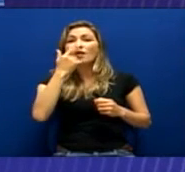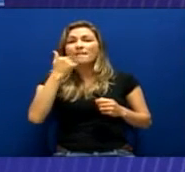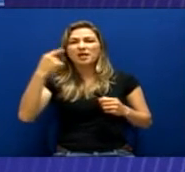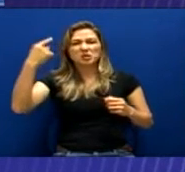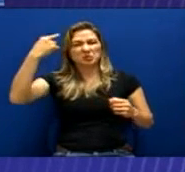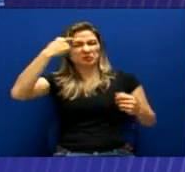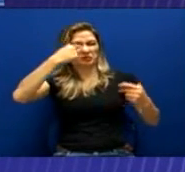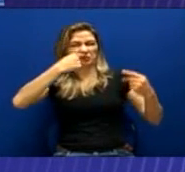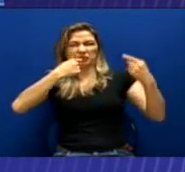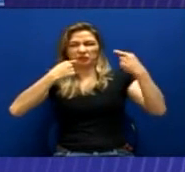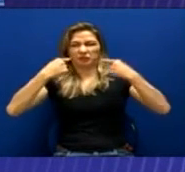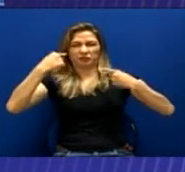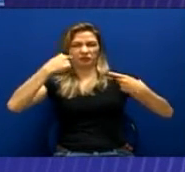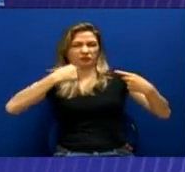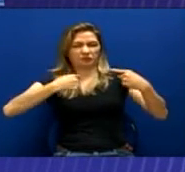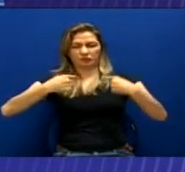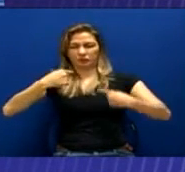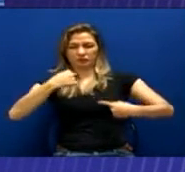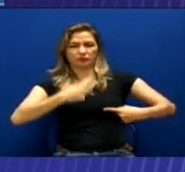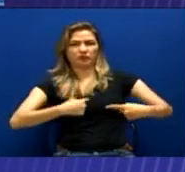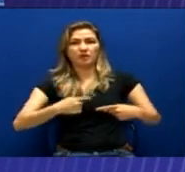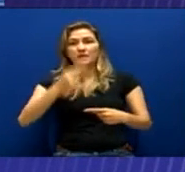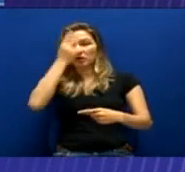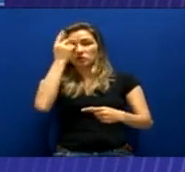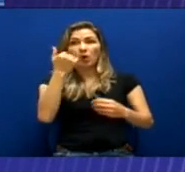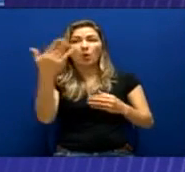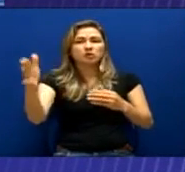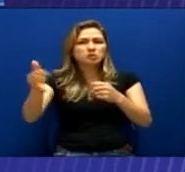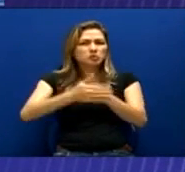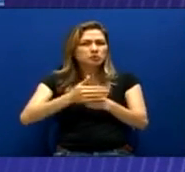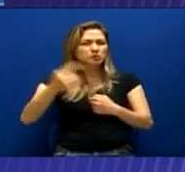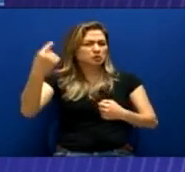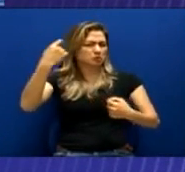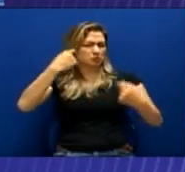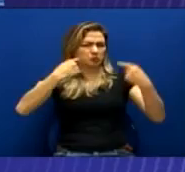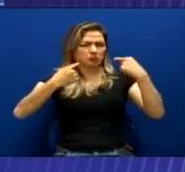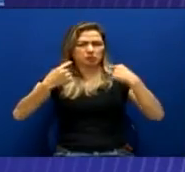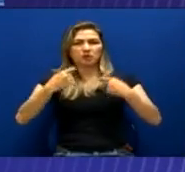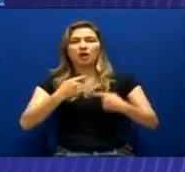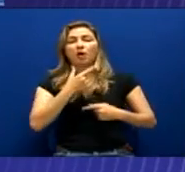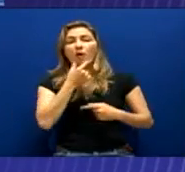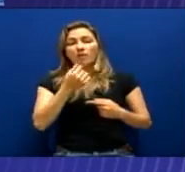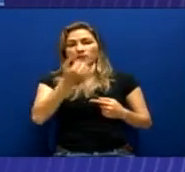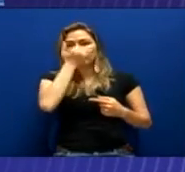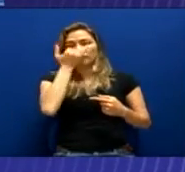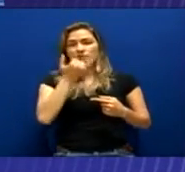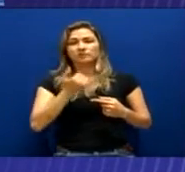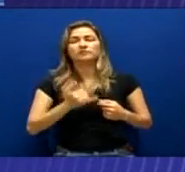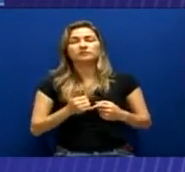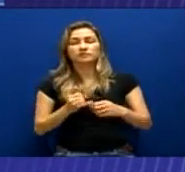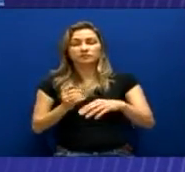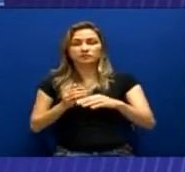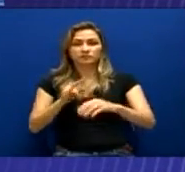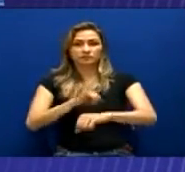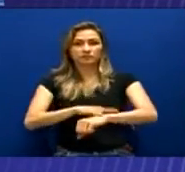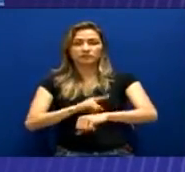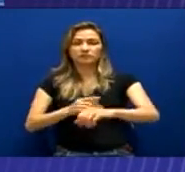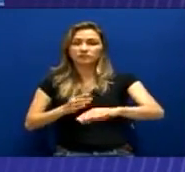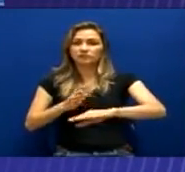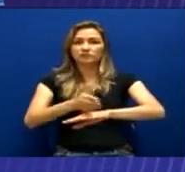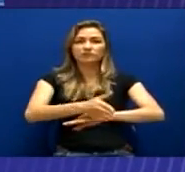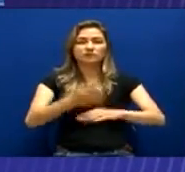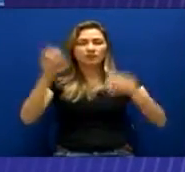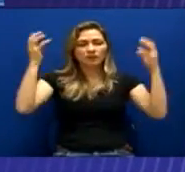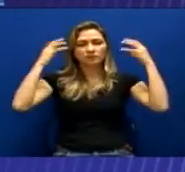isso aí é um ser humano, Sérgio Rangel, Rio de Janeiro, Irajá, entrou no banheiro para tomar banho